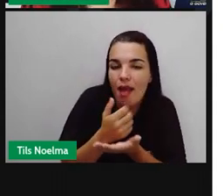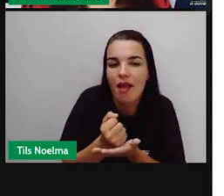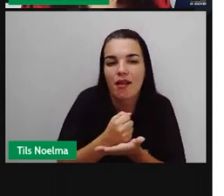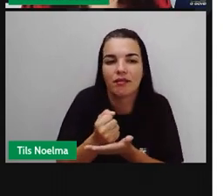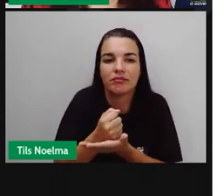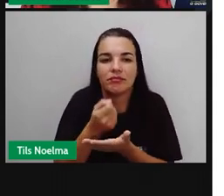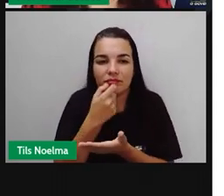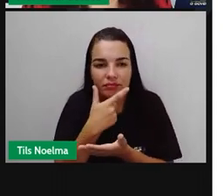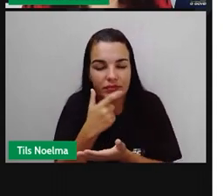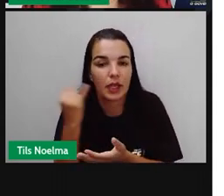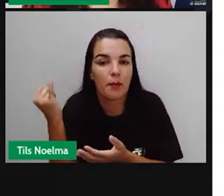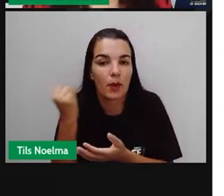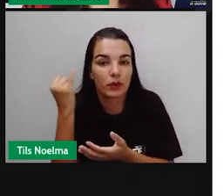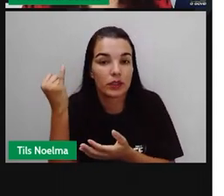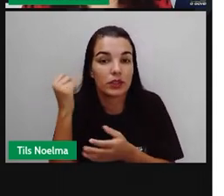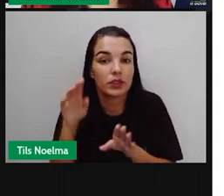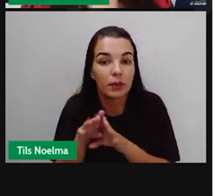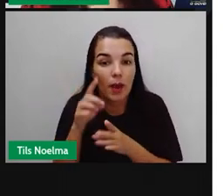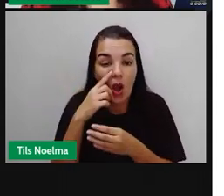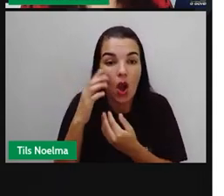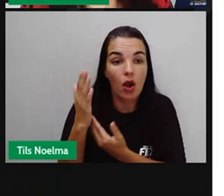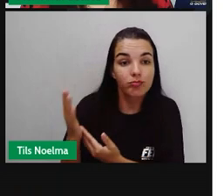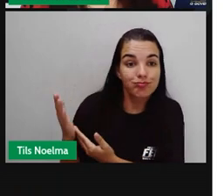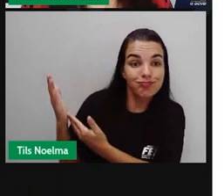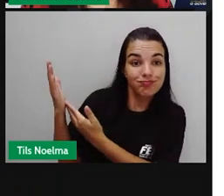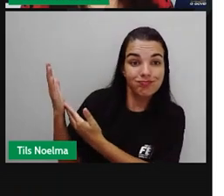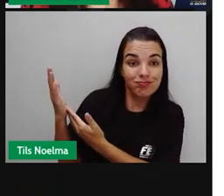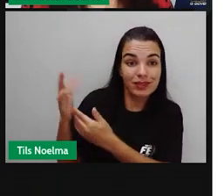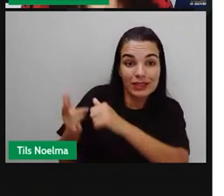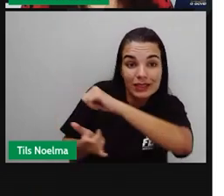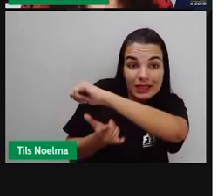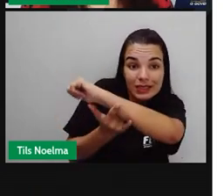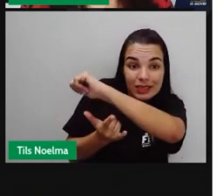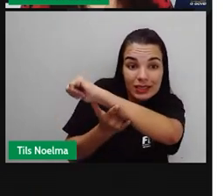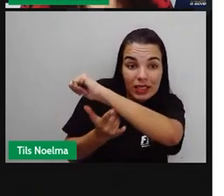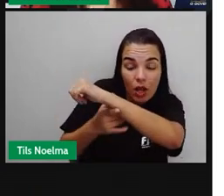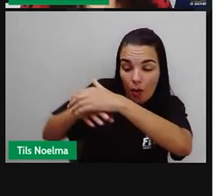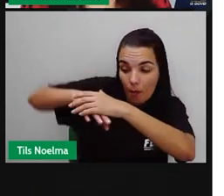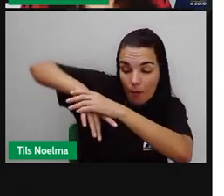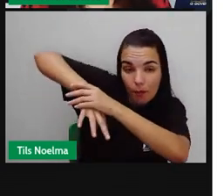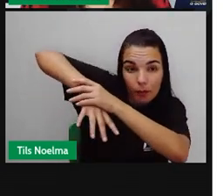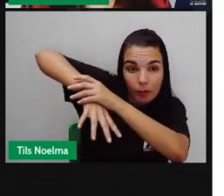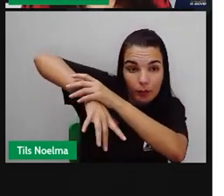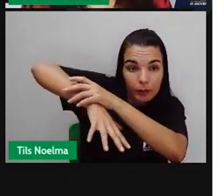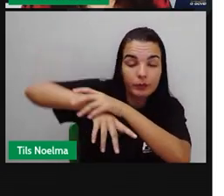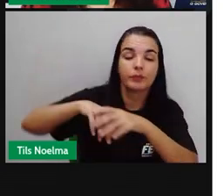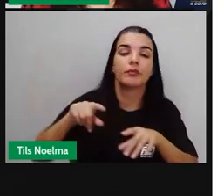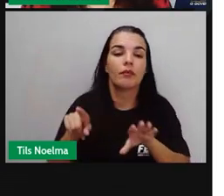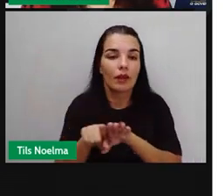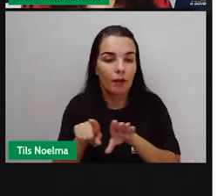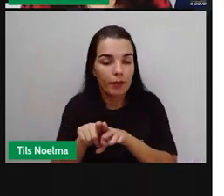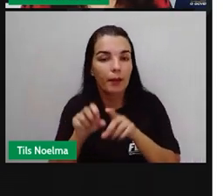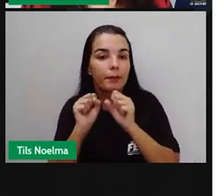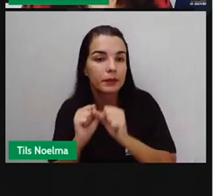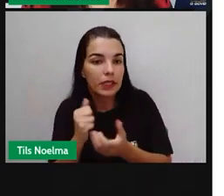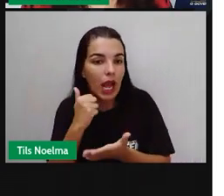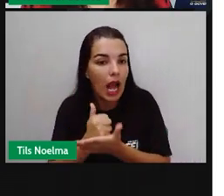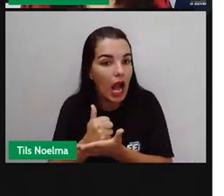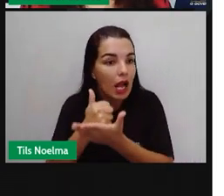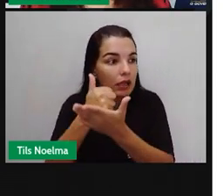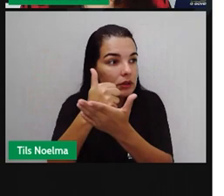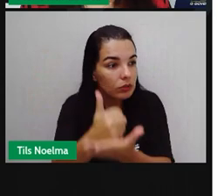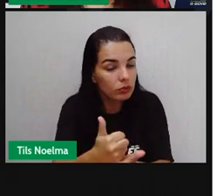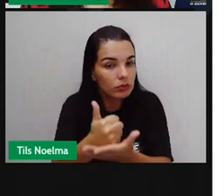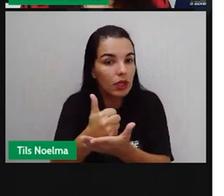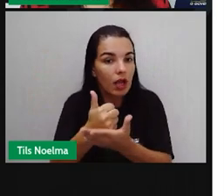os micro-organismos que vivem no nosso intestino, como é o que eu falei para vocês, que fazem aí parte da flora intestinal e ajudam